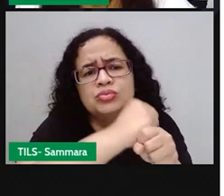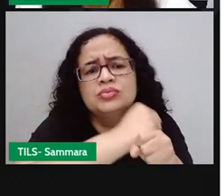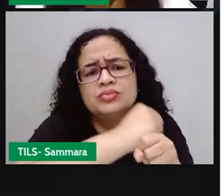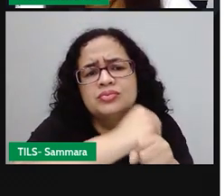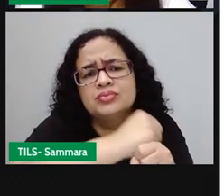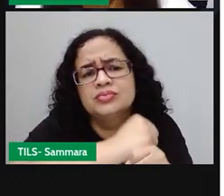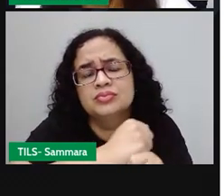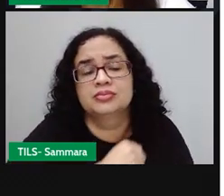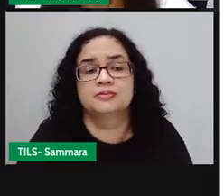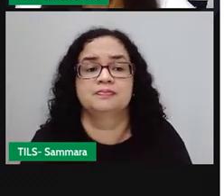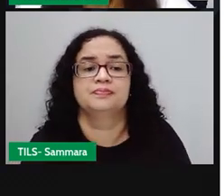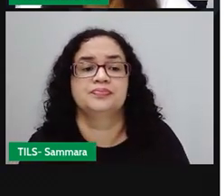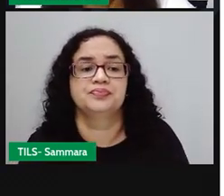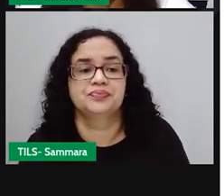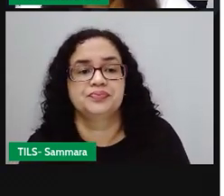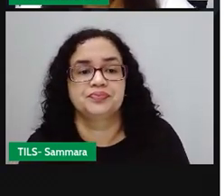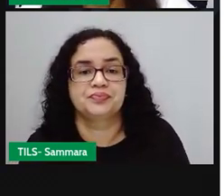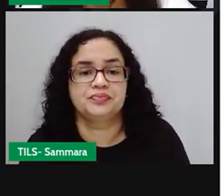muitos anos.